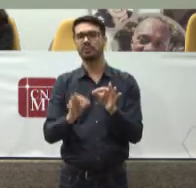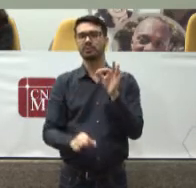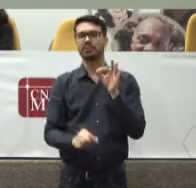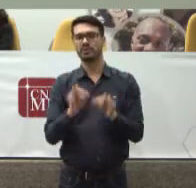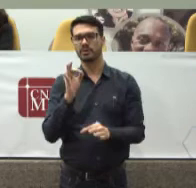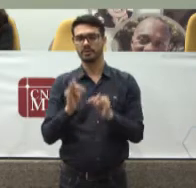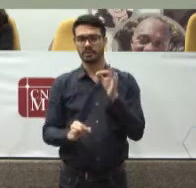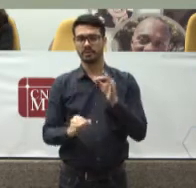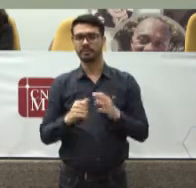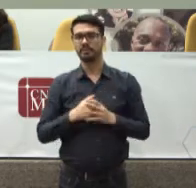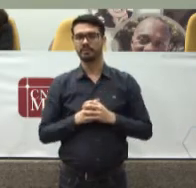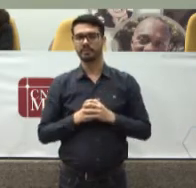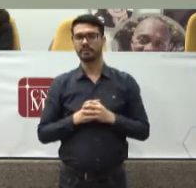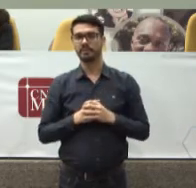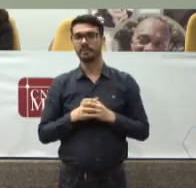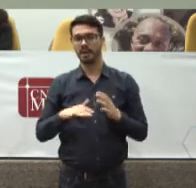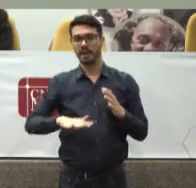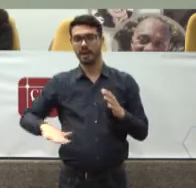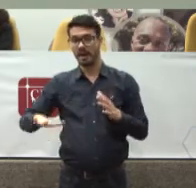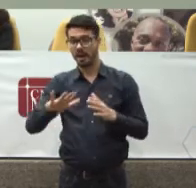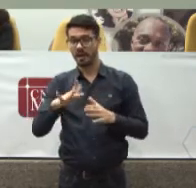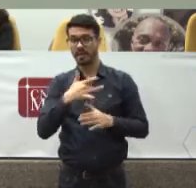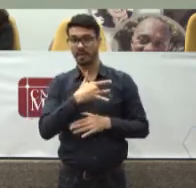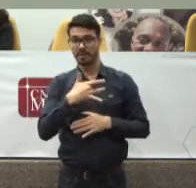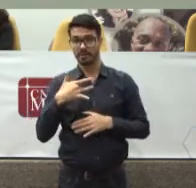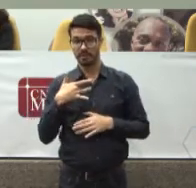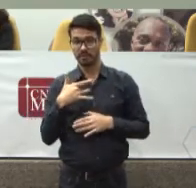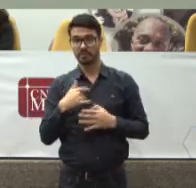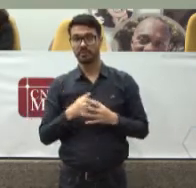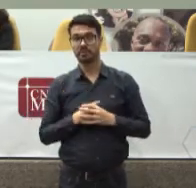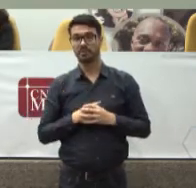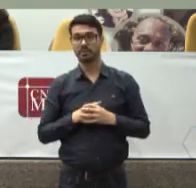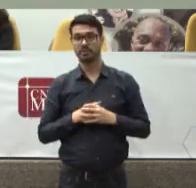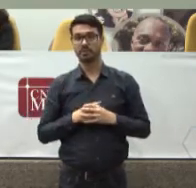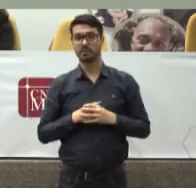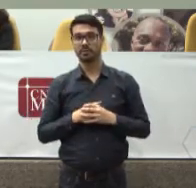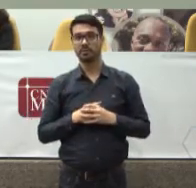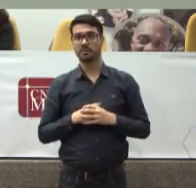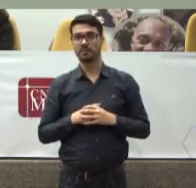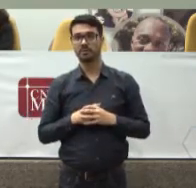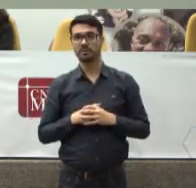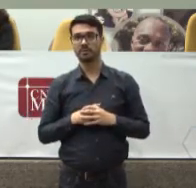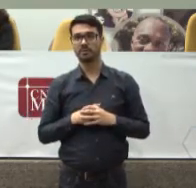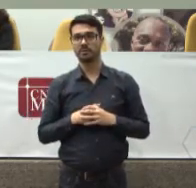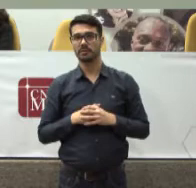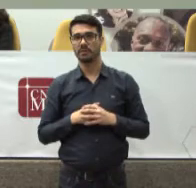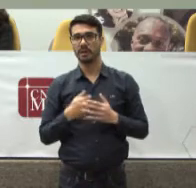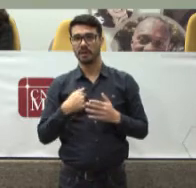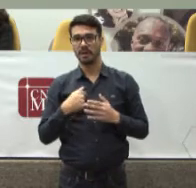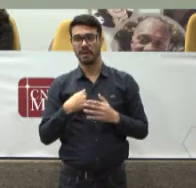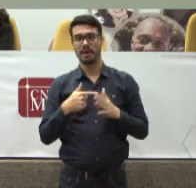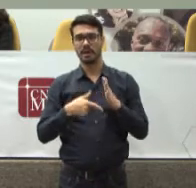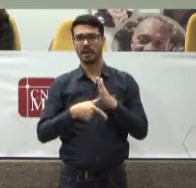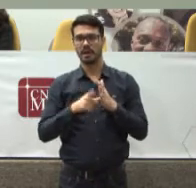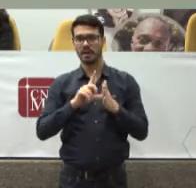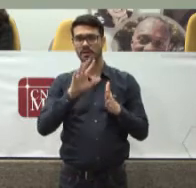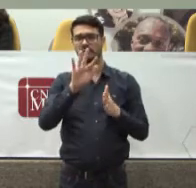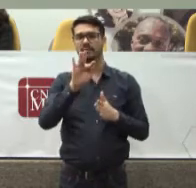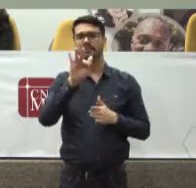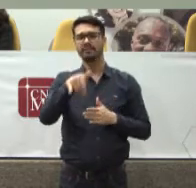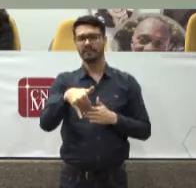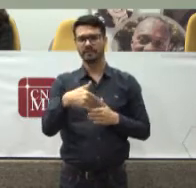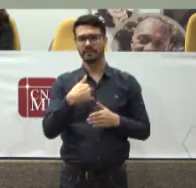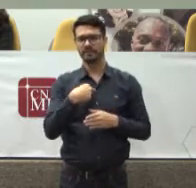E no encerramento Desta Minha fala Desta singela